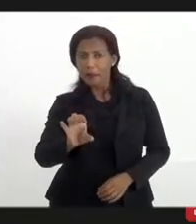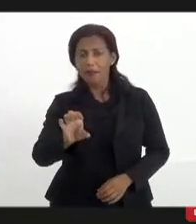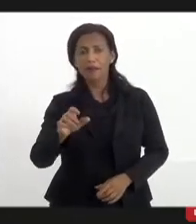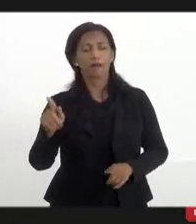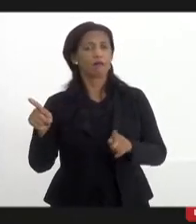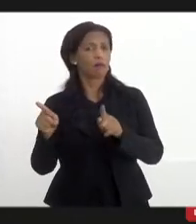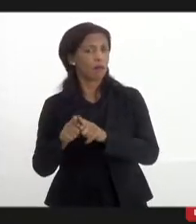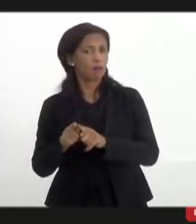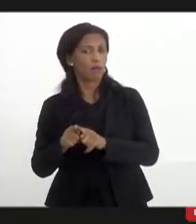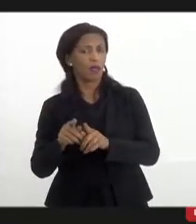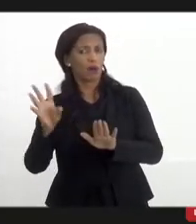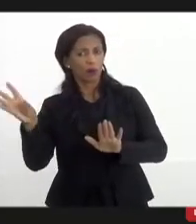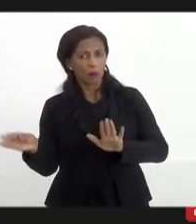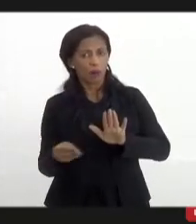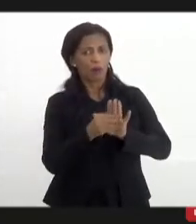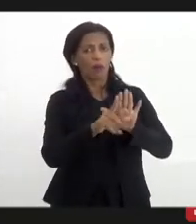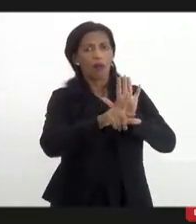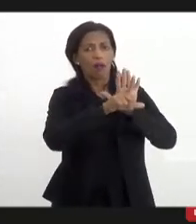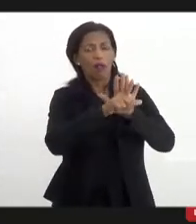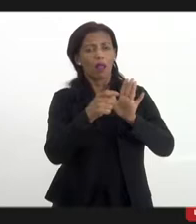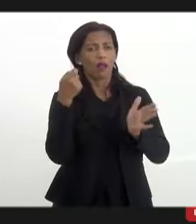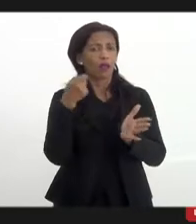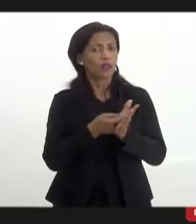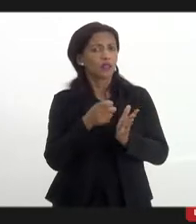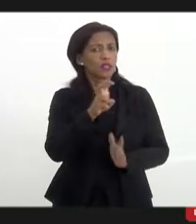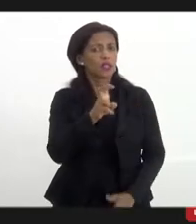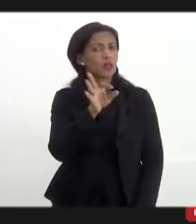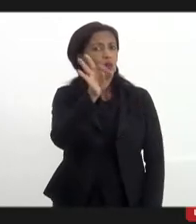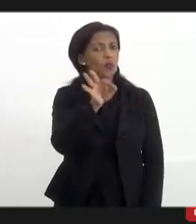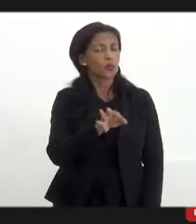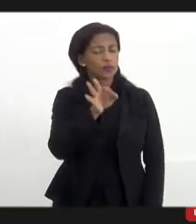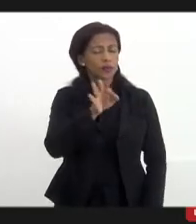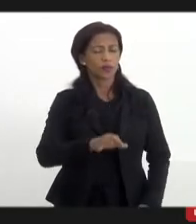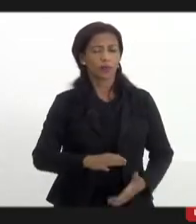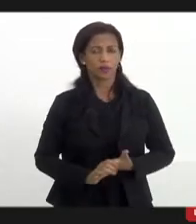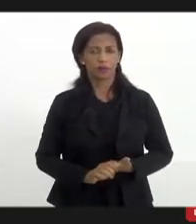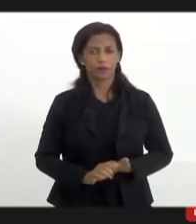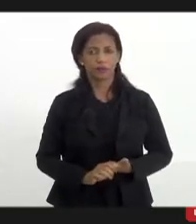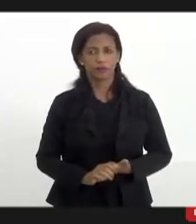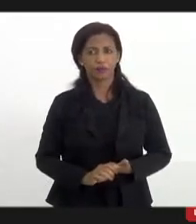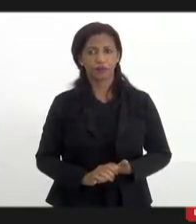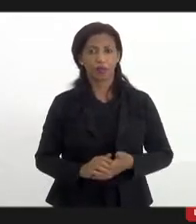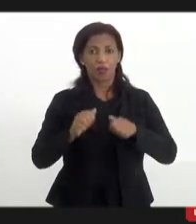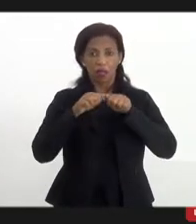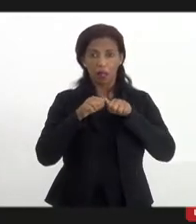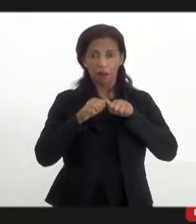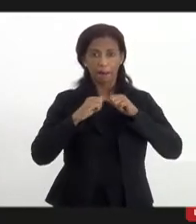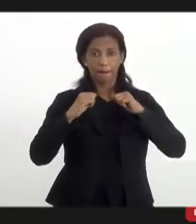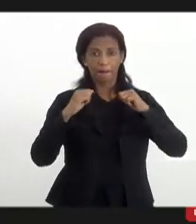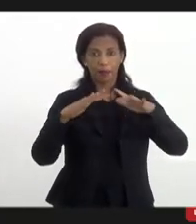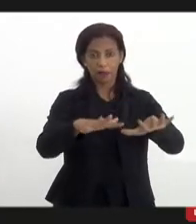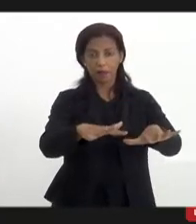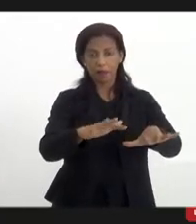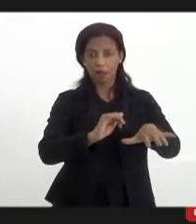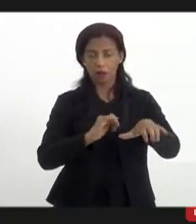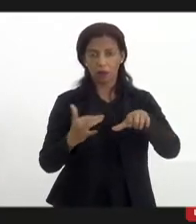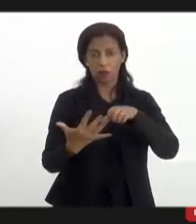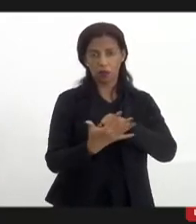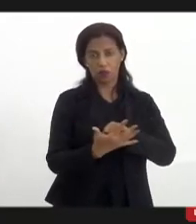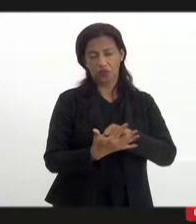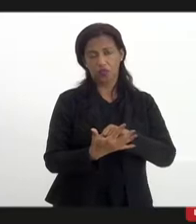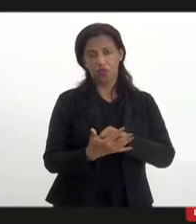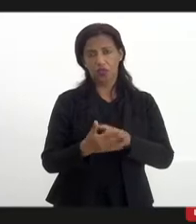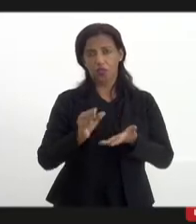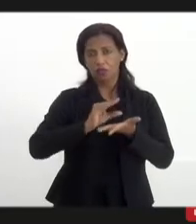colocou uma lei agora para garantir 5% nos casos de pandemia, que esse repasse fosse de